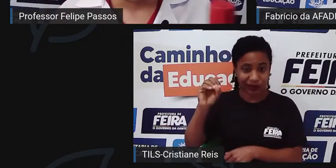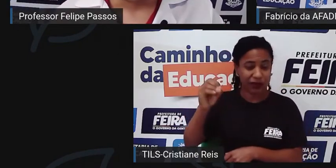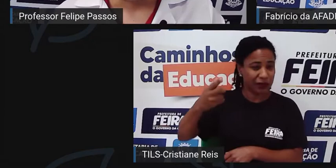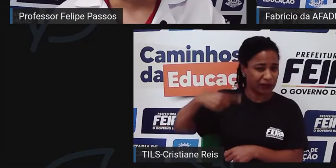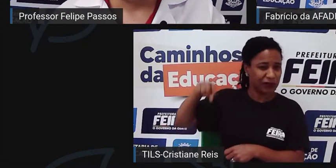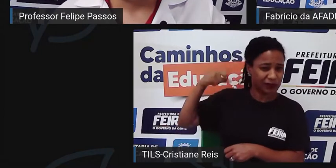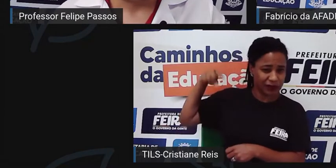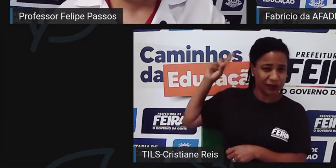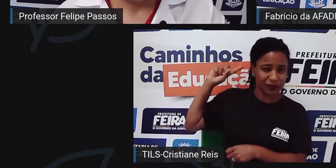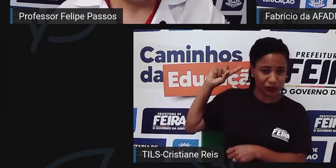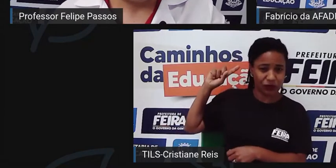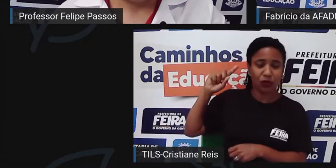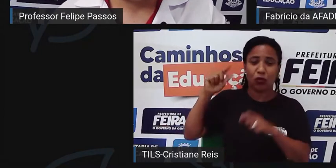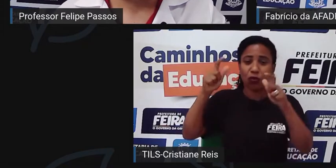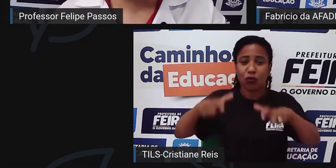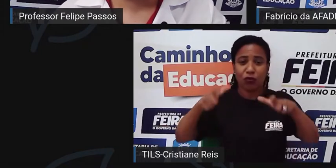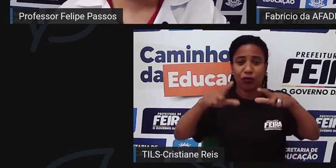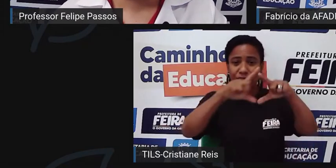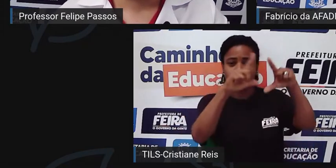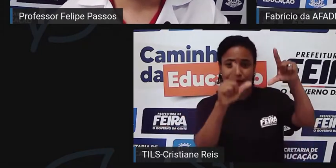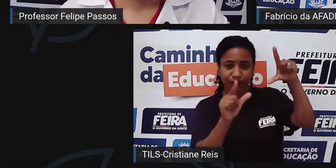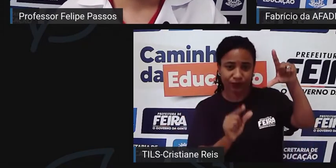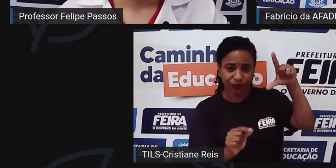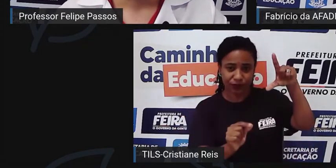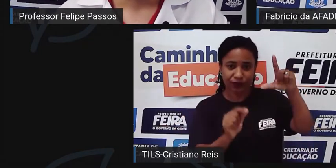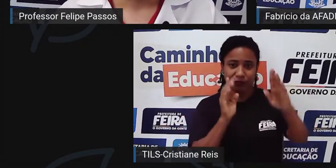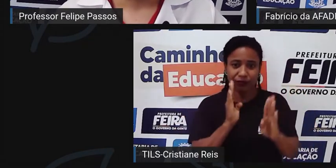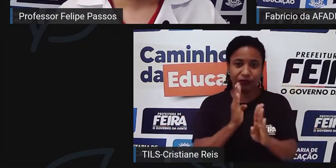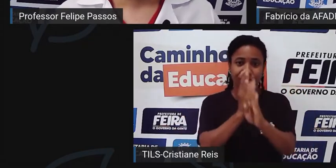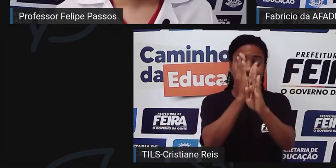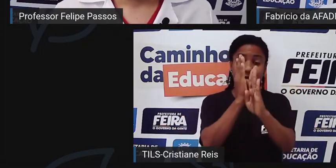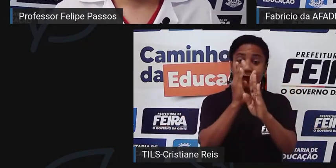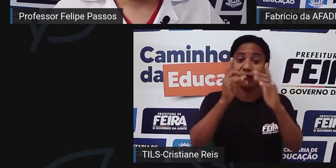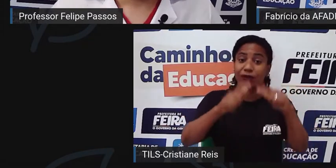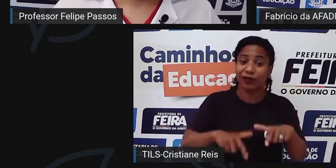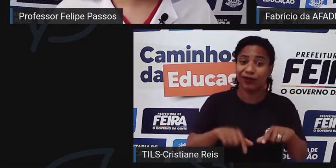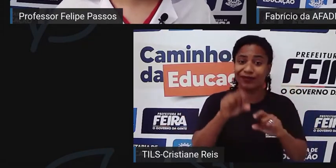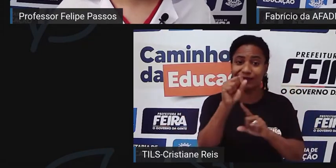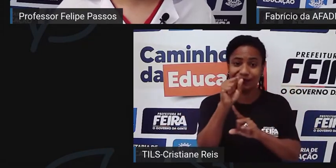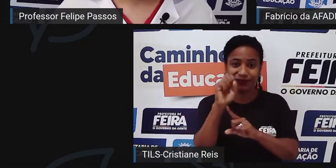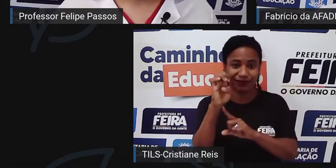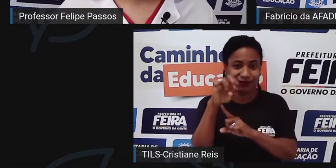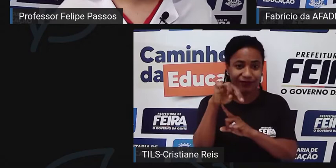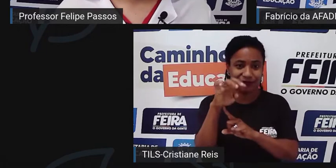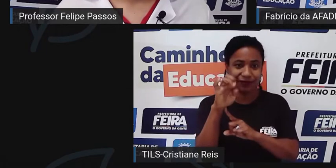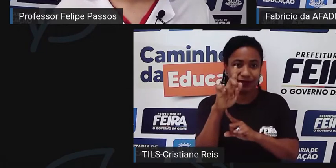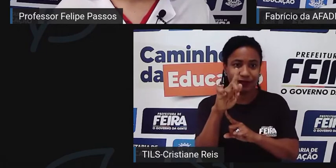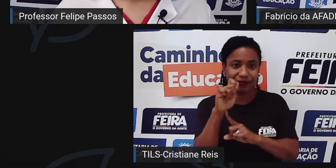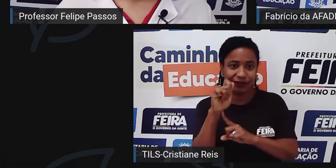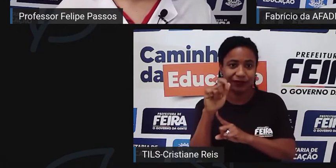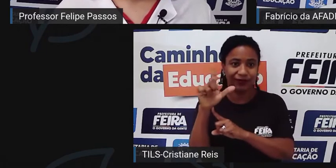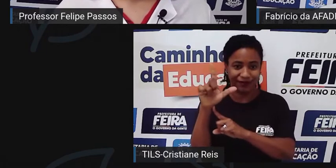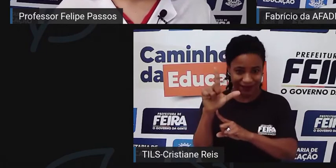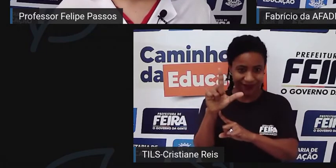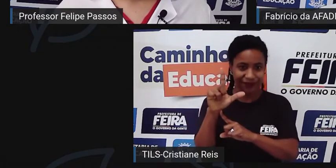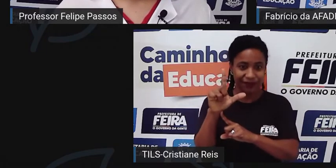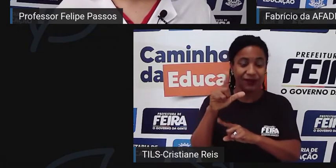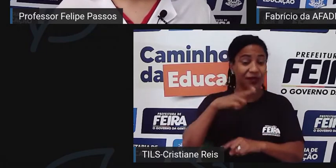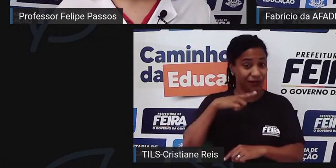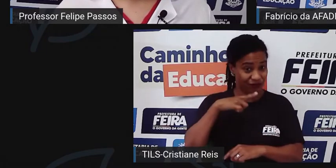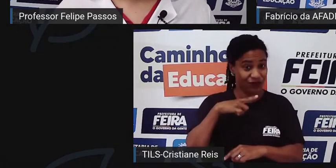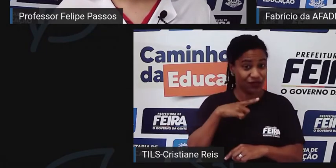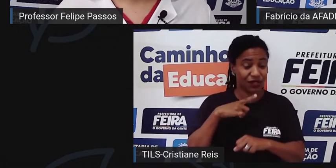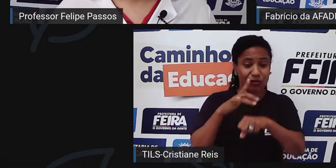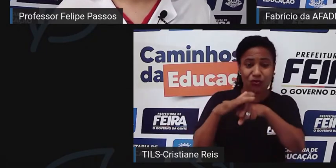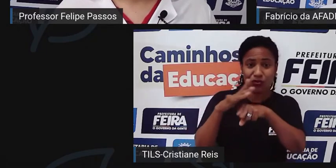naquela banda lá do Senegal. Por lá do lado lá tinha muito índice de malária,